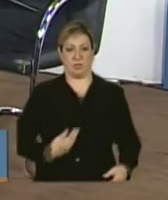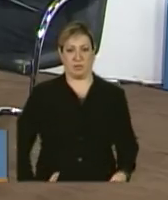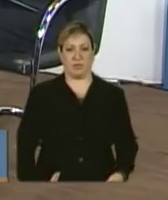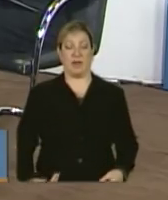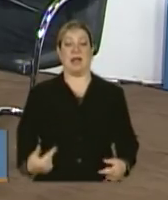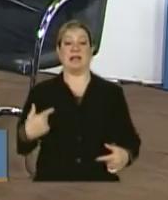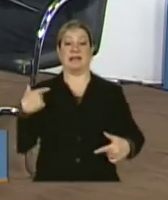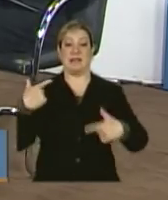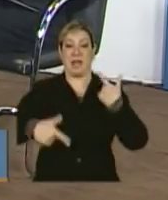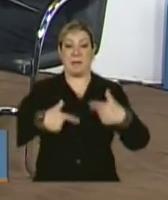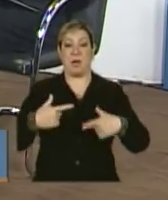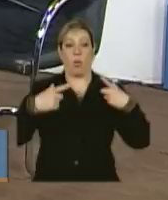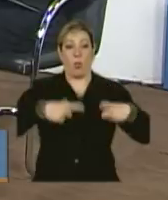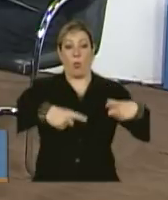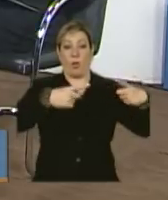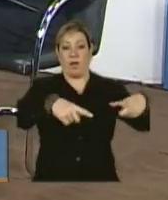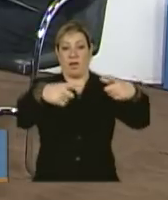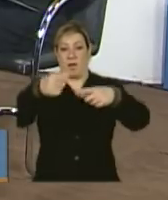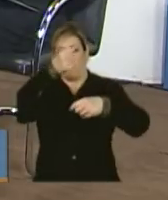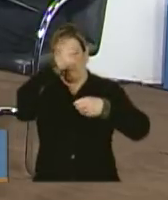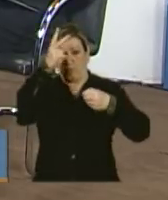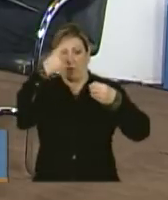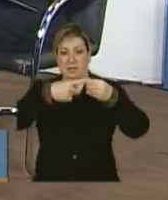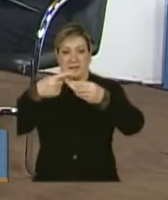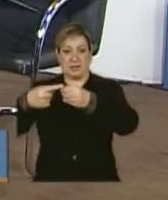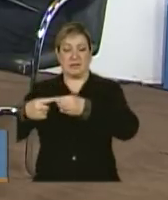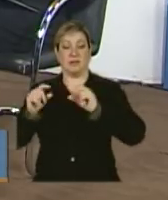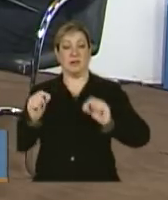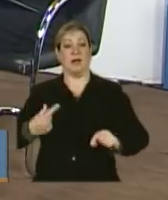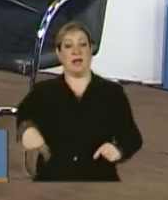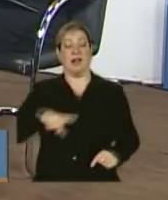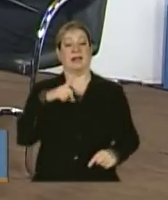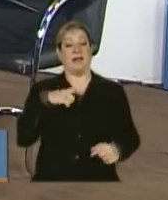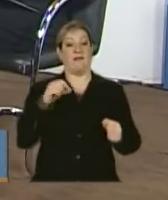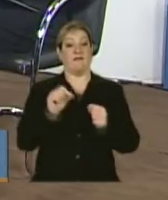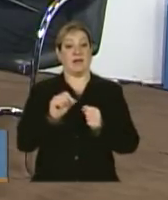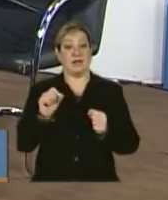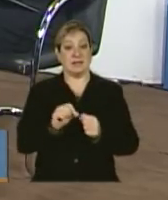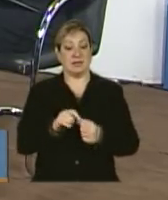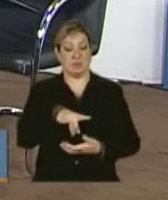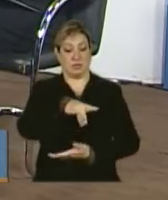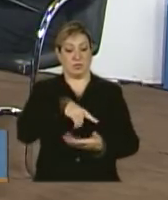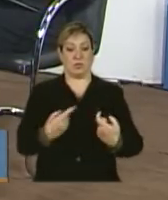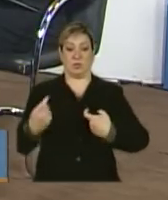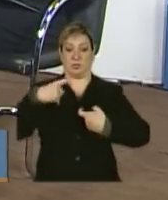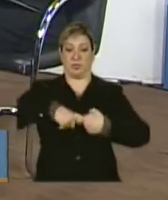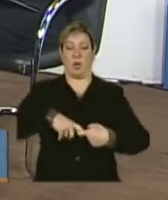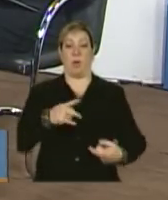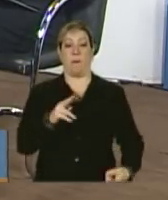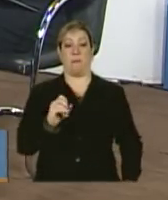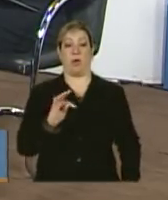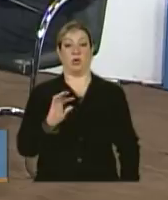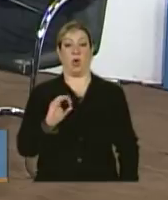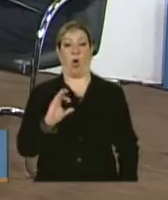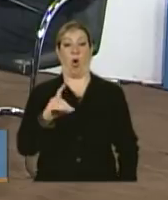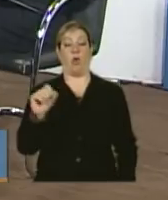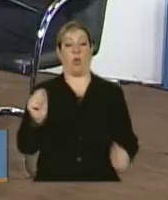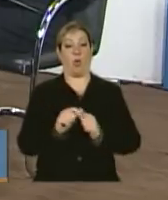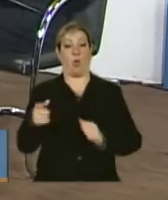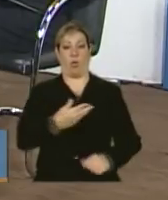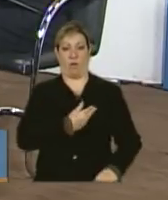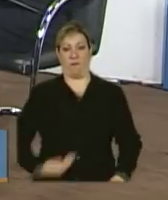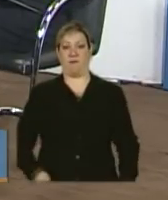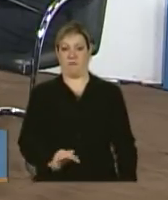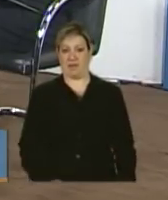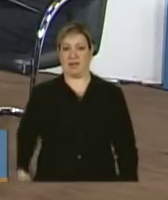atuam nas localidades, nos municípios, que estão firmando um protocolo com o governo federal e se comprometendo